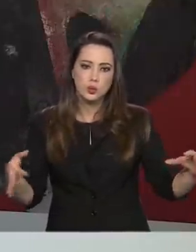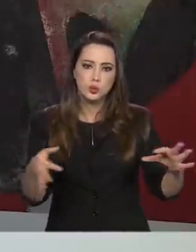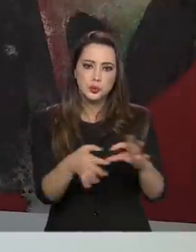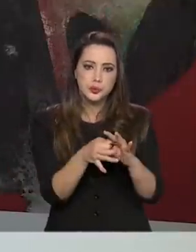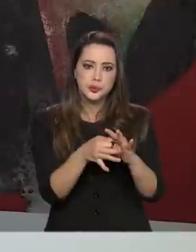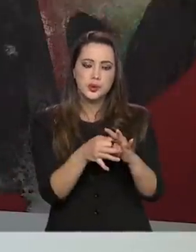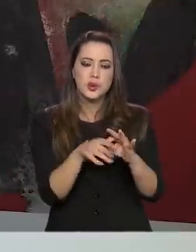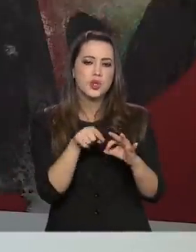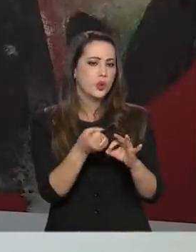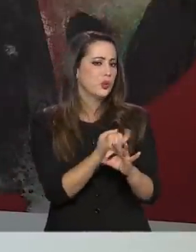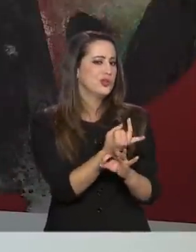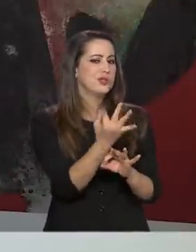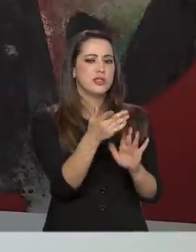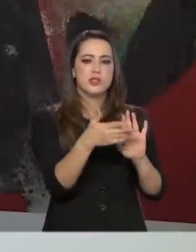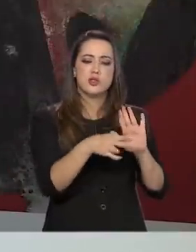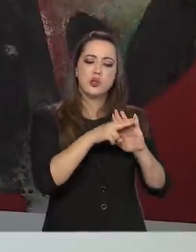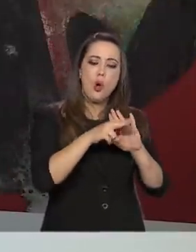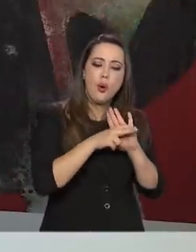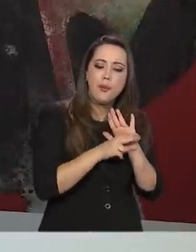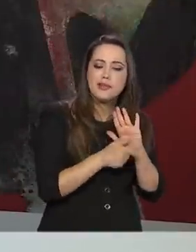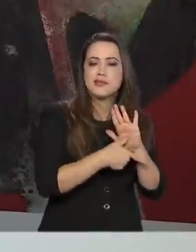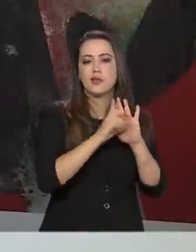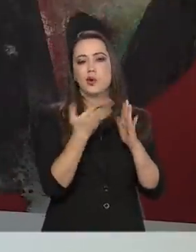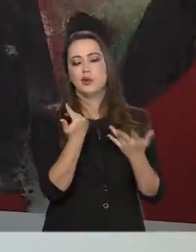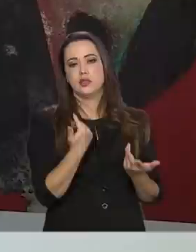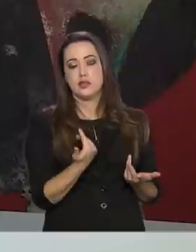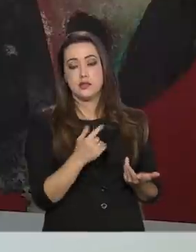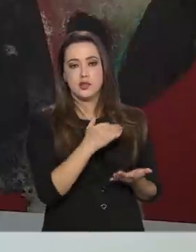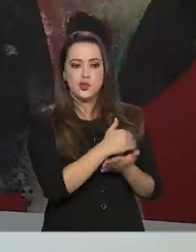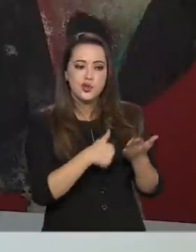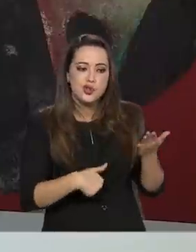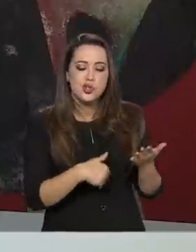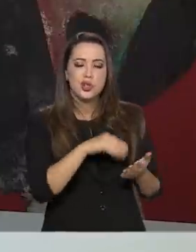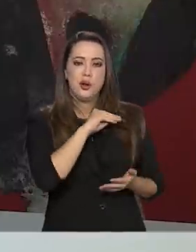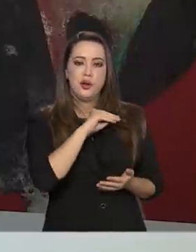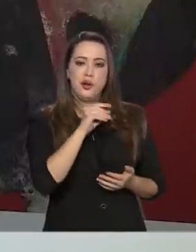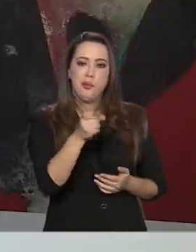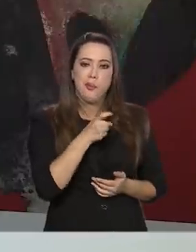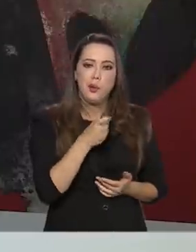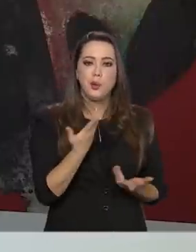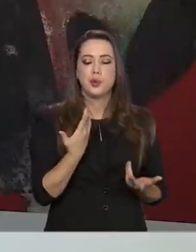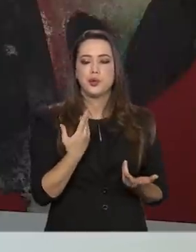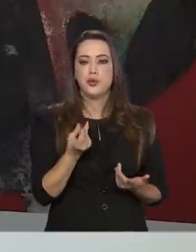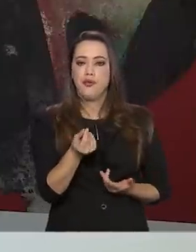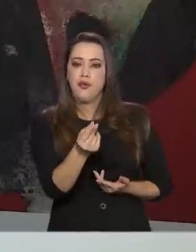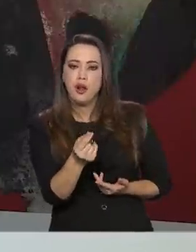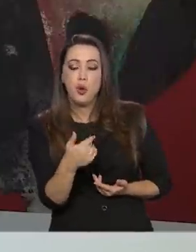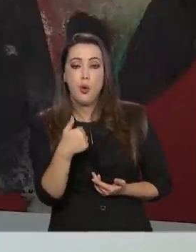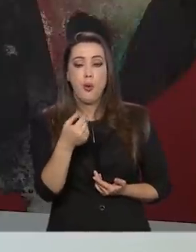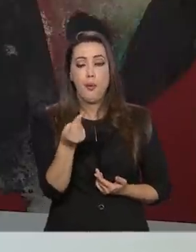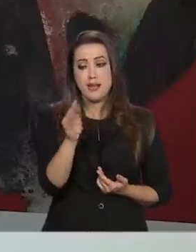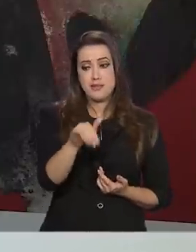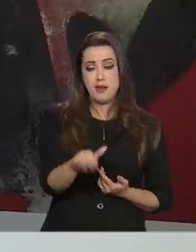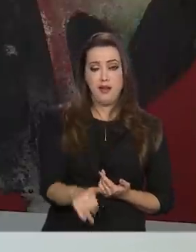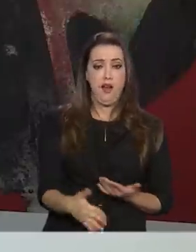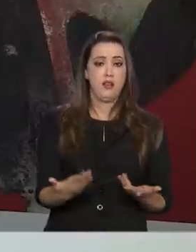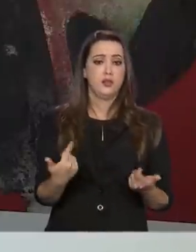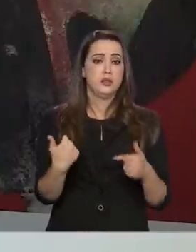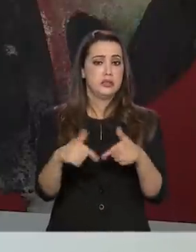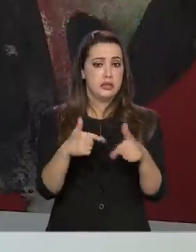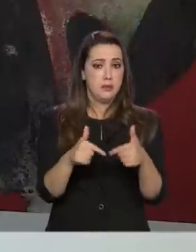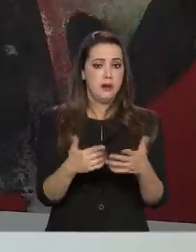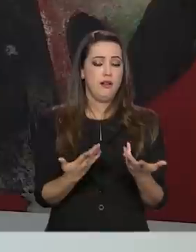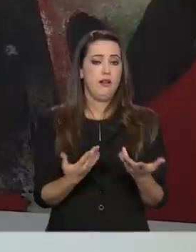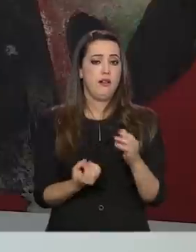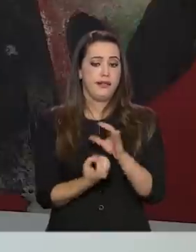pagamento, da desoneração patronal. Então, você vai tornar mais barato empregar, gerar